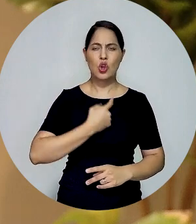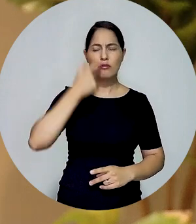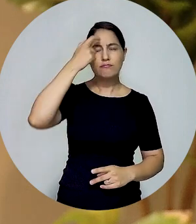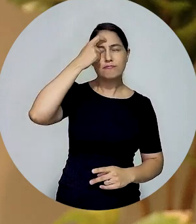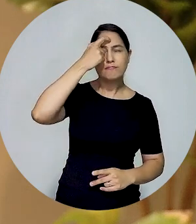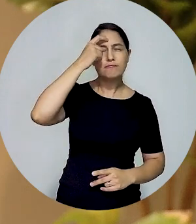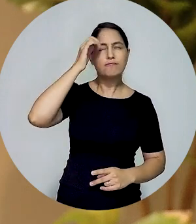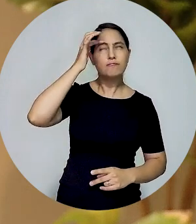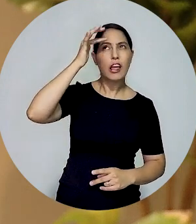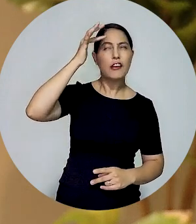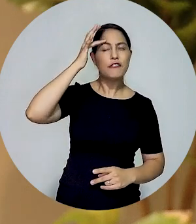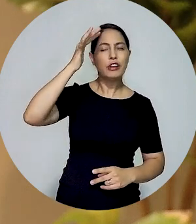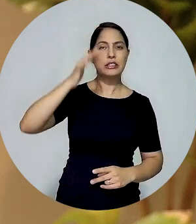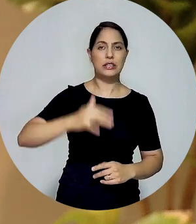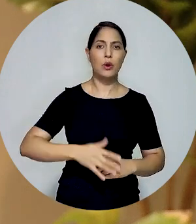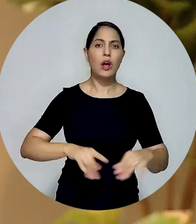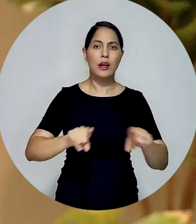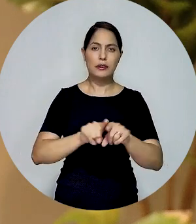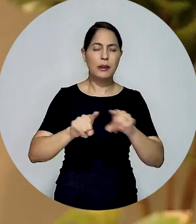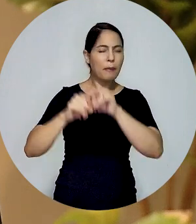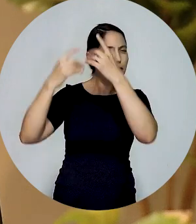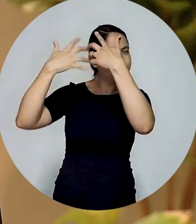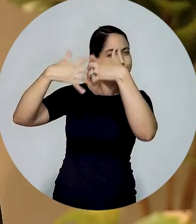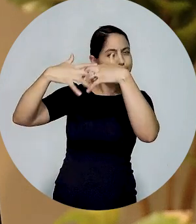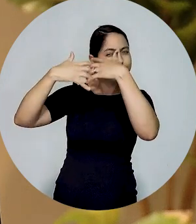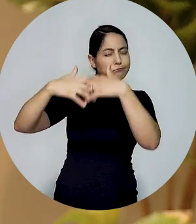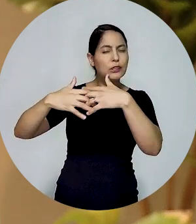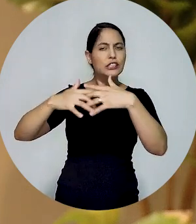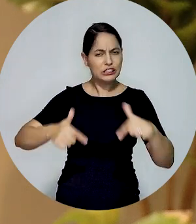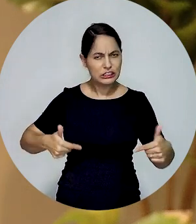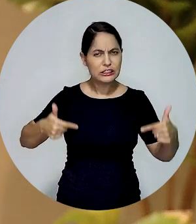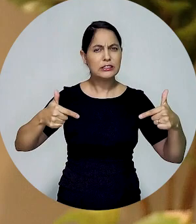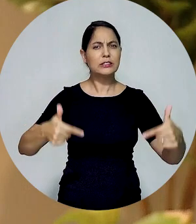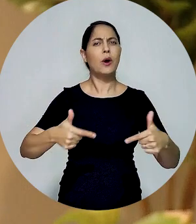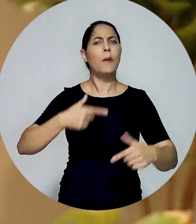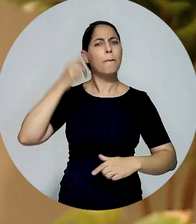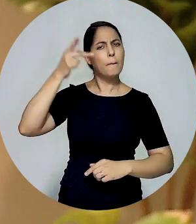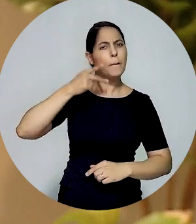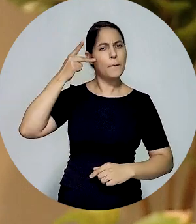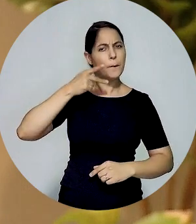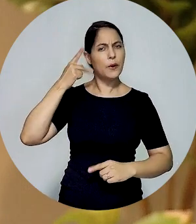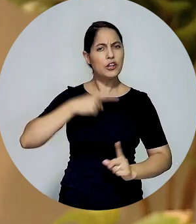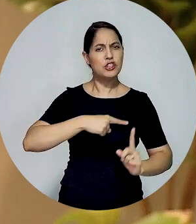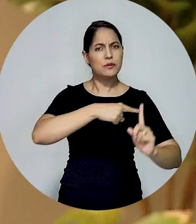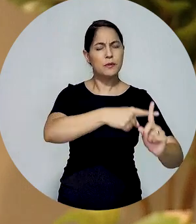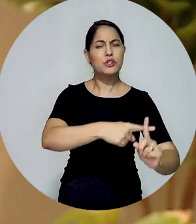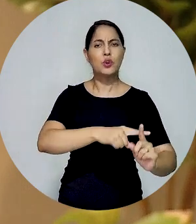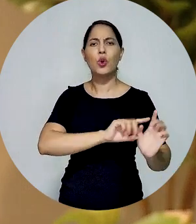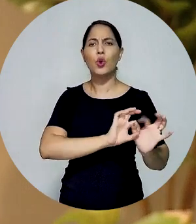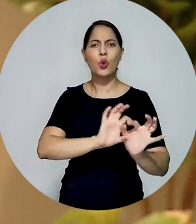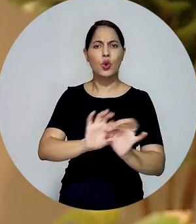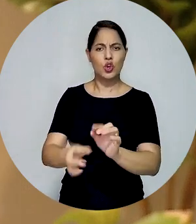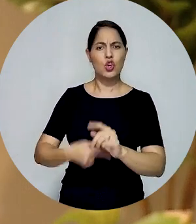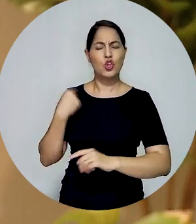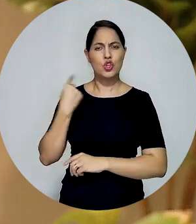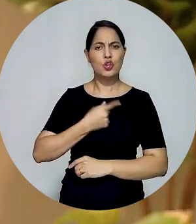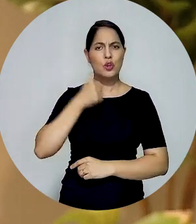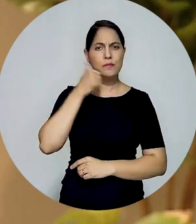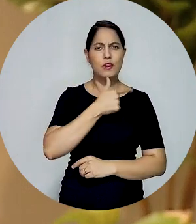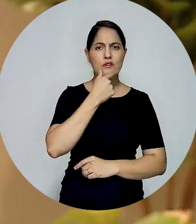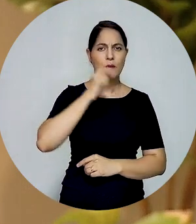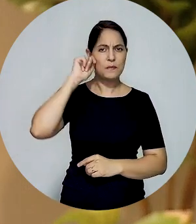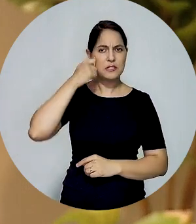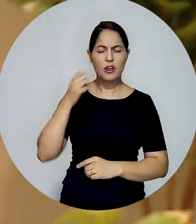reflexão, de reconstrução e de reafirmação das necessidades de políticas afirmativas para que ocupemos os